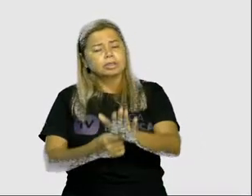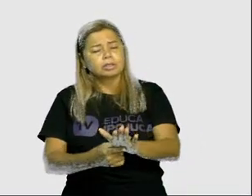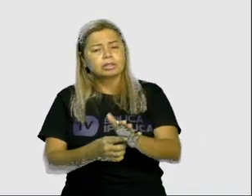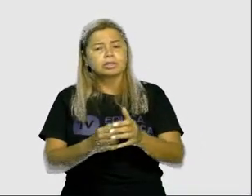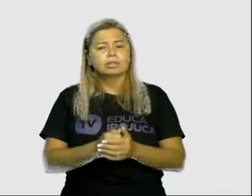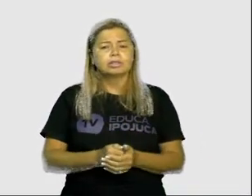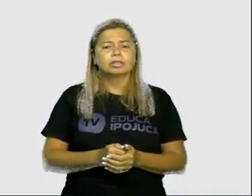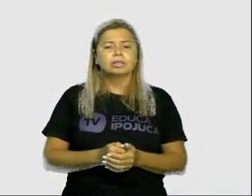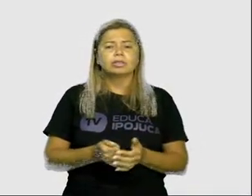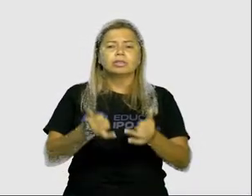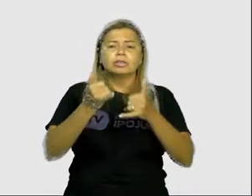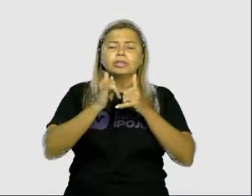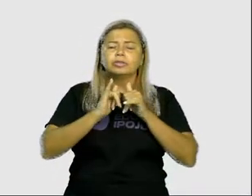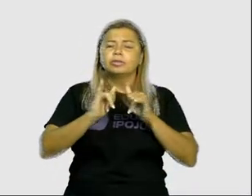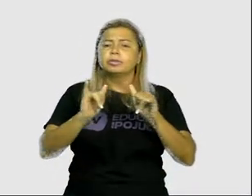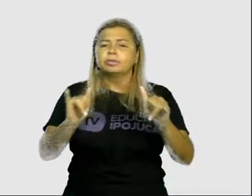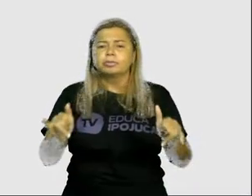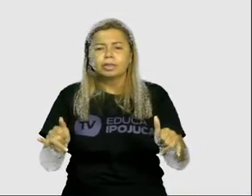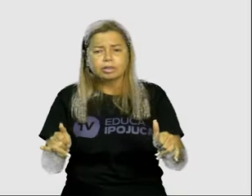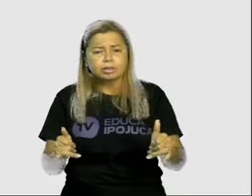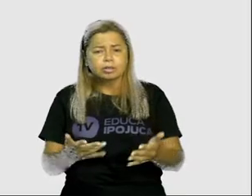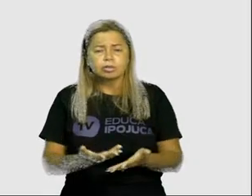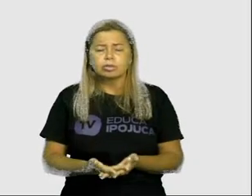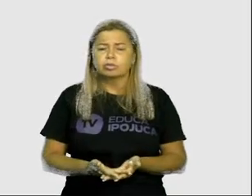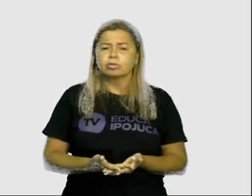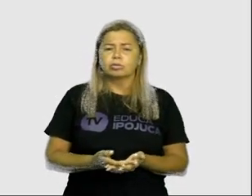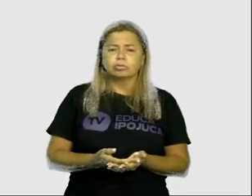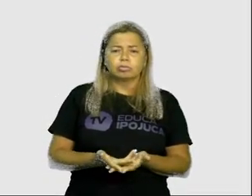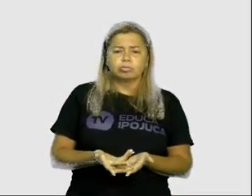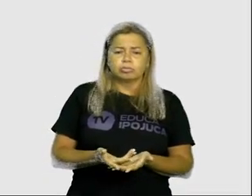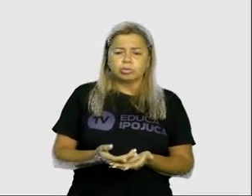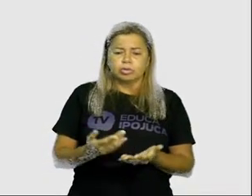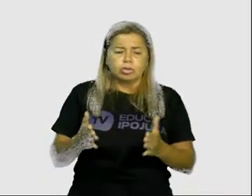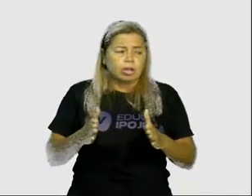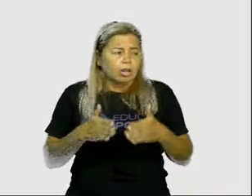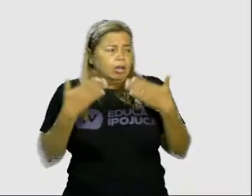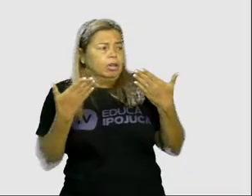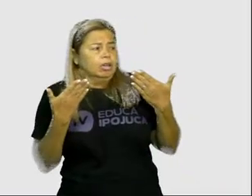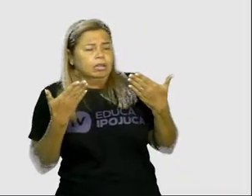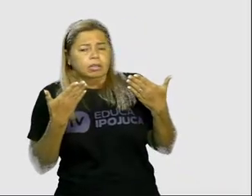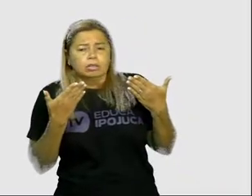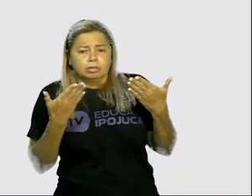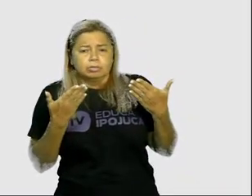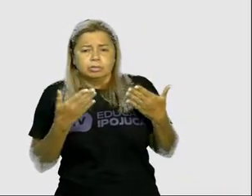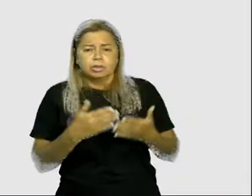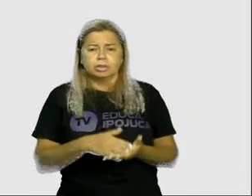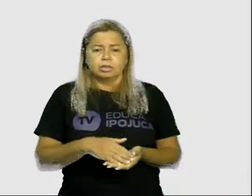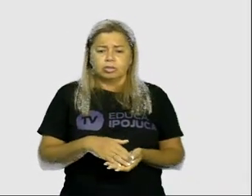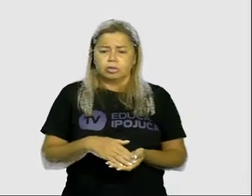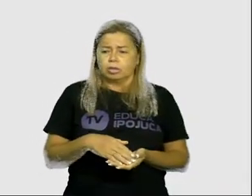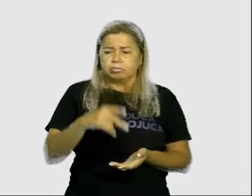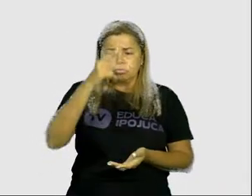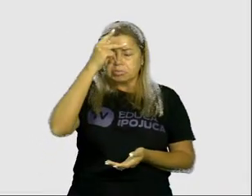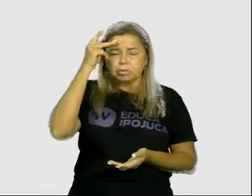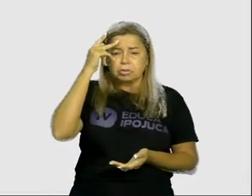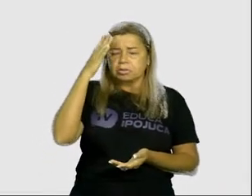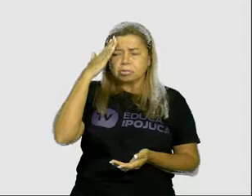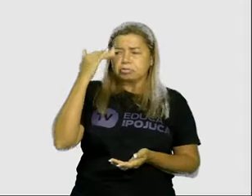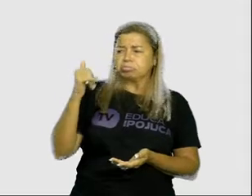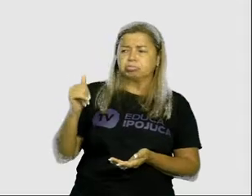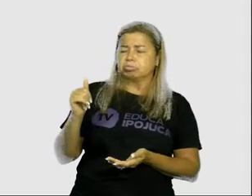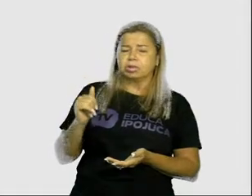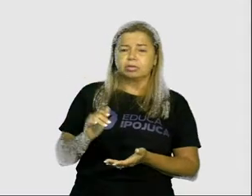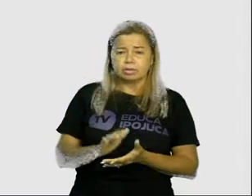inesperadas, incomuns, surpreendentes, que a gente não sabe, que a gente não conhece.